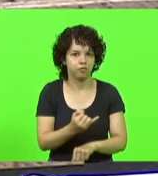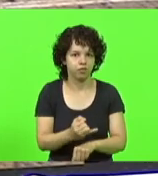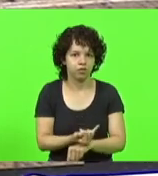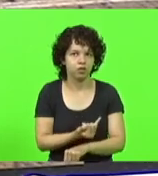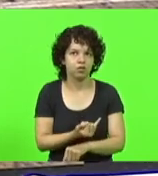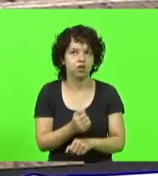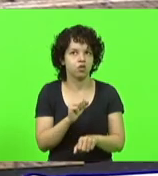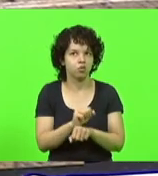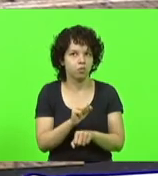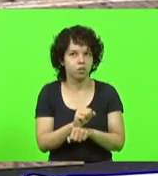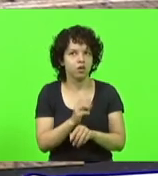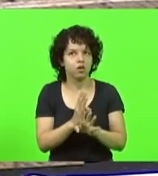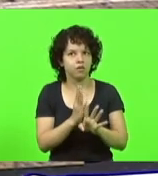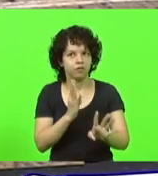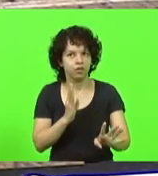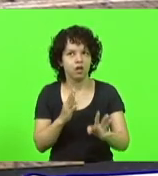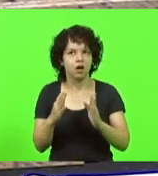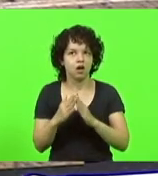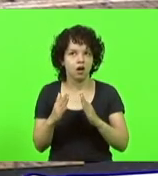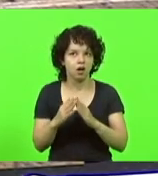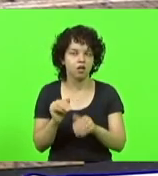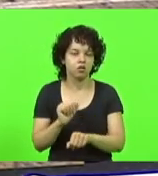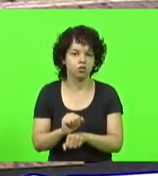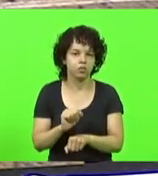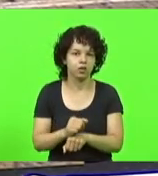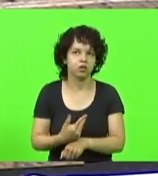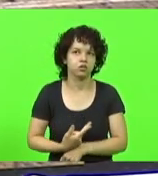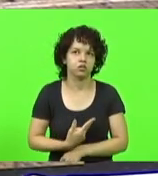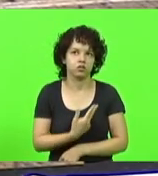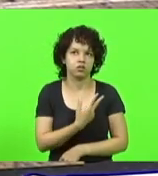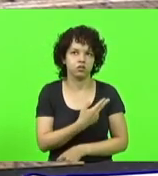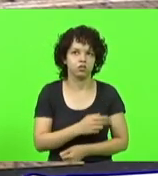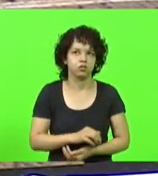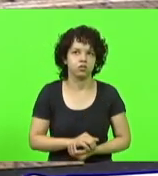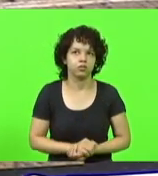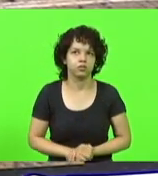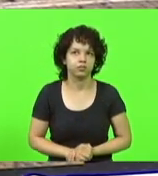aguardando, morreu em casa, aguardando a cirurgia.